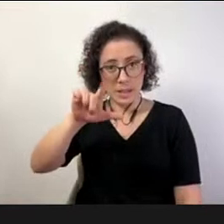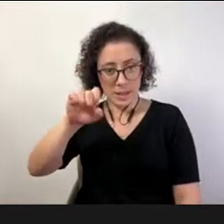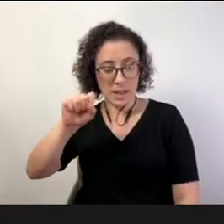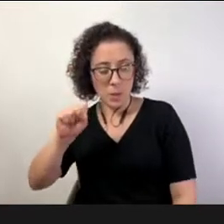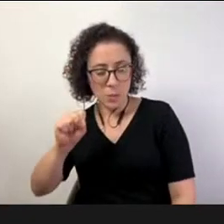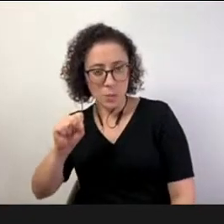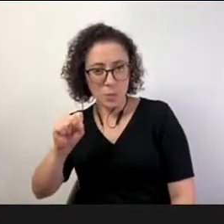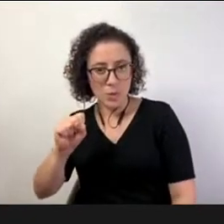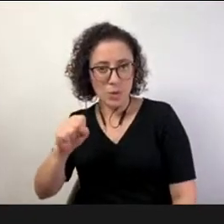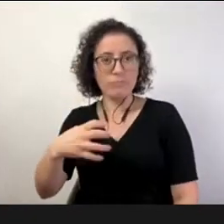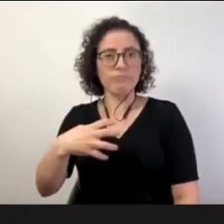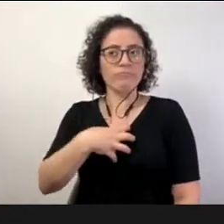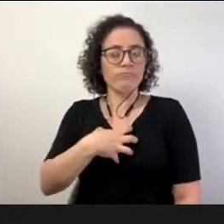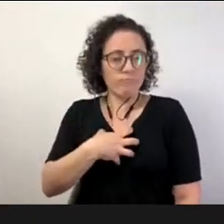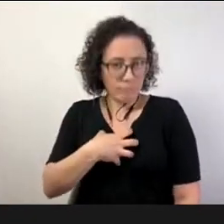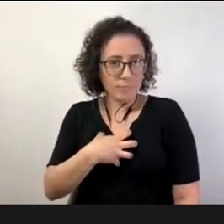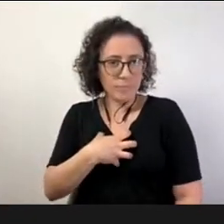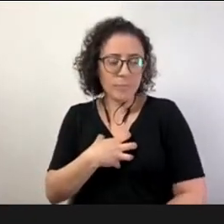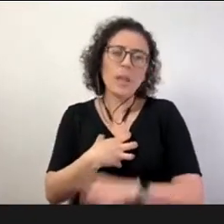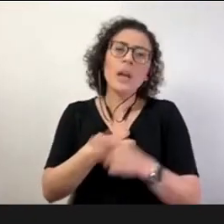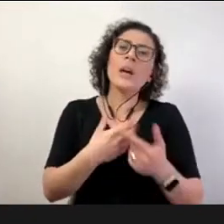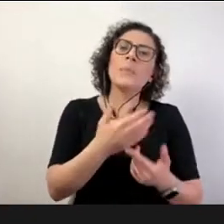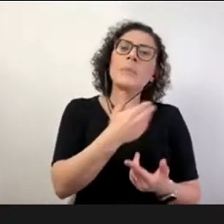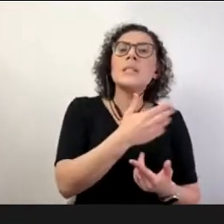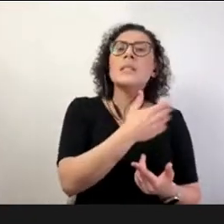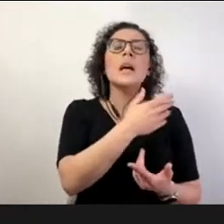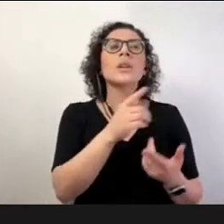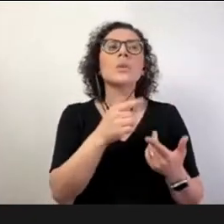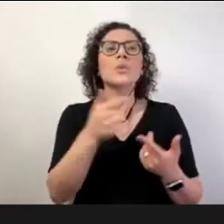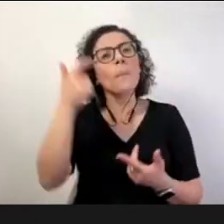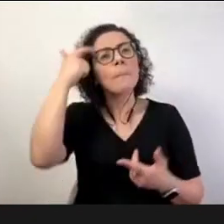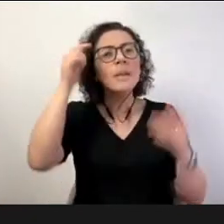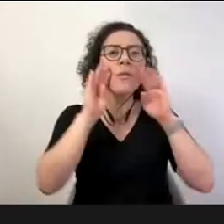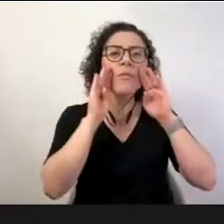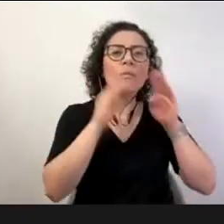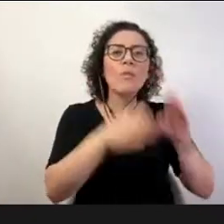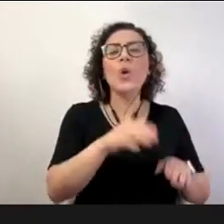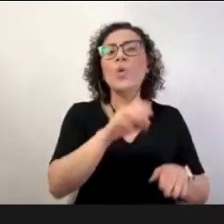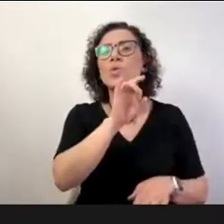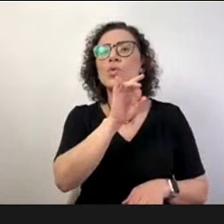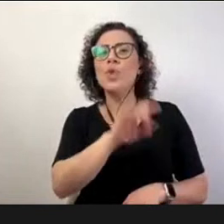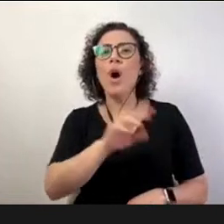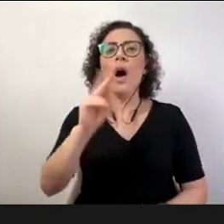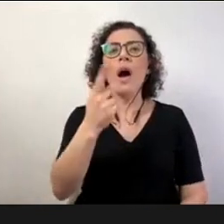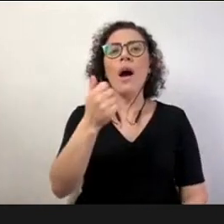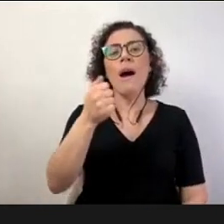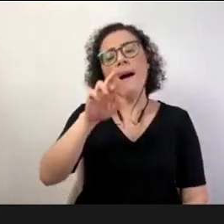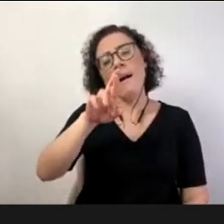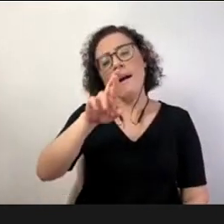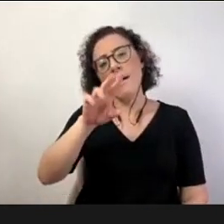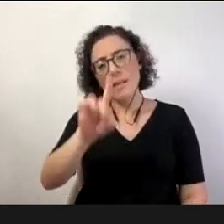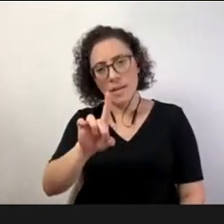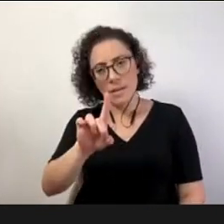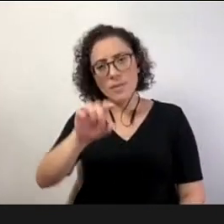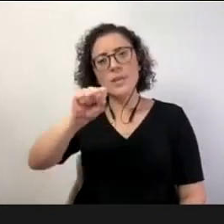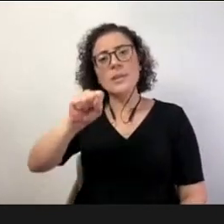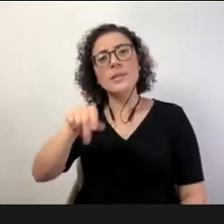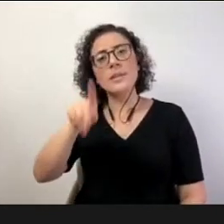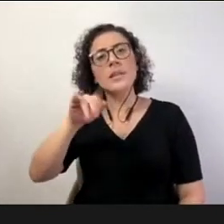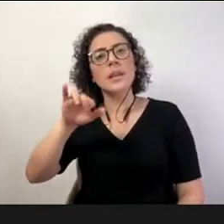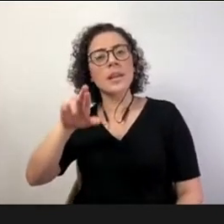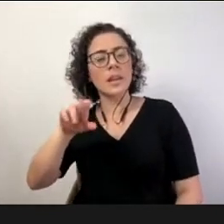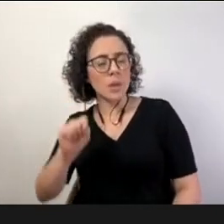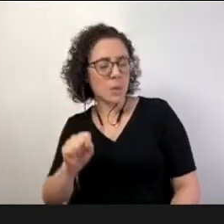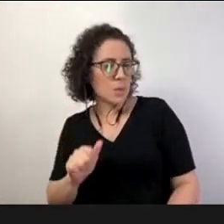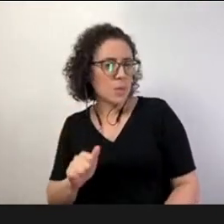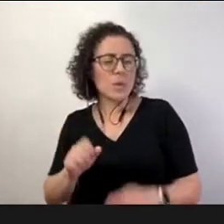e depois havia as competências mais leves nós estamos a descobrir que as competências mais leves são as mais importantes é isso que nós estamos a